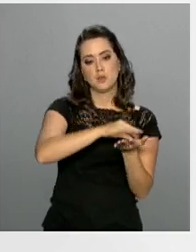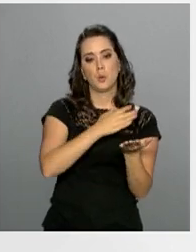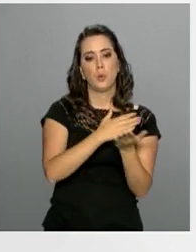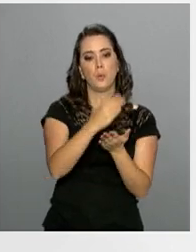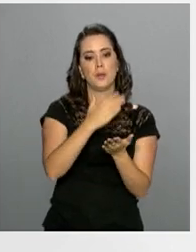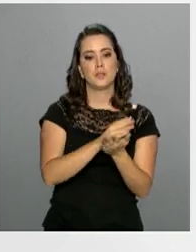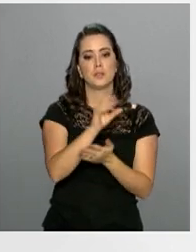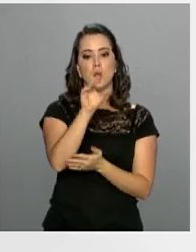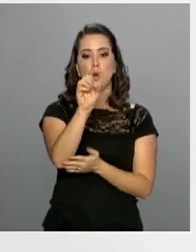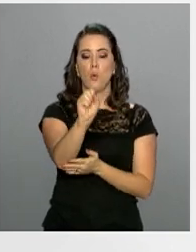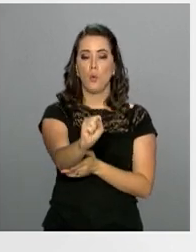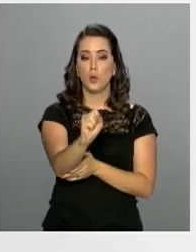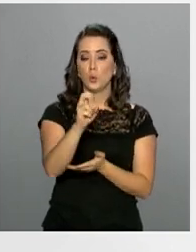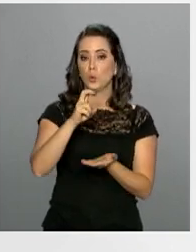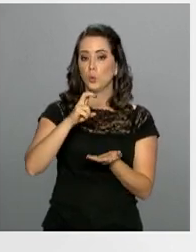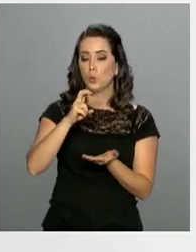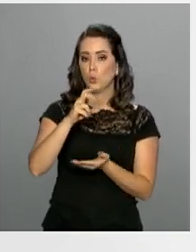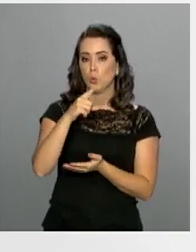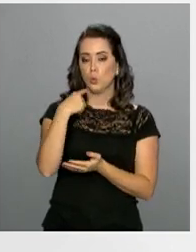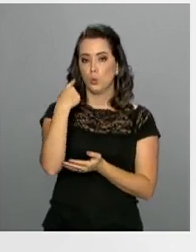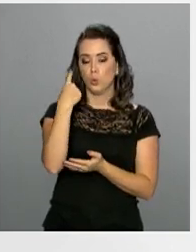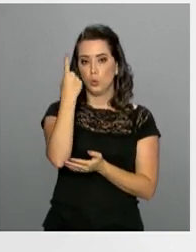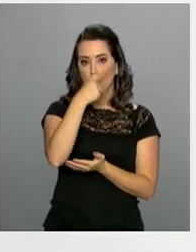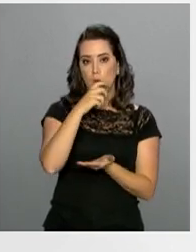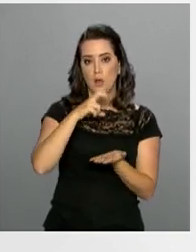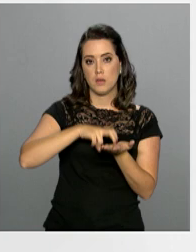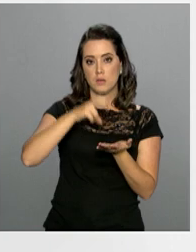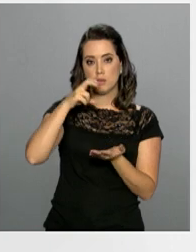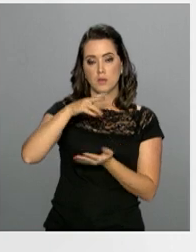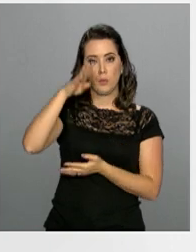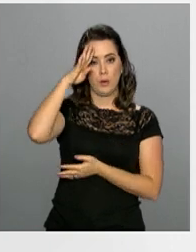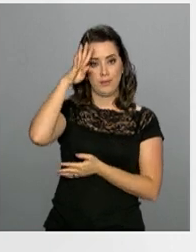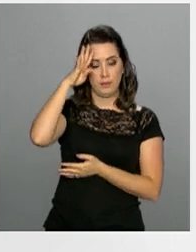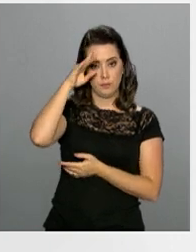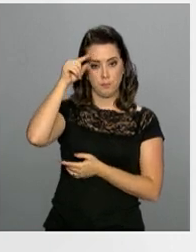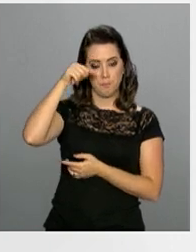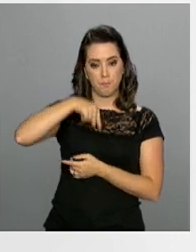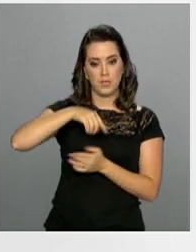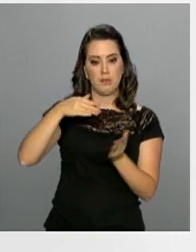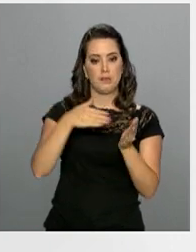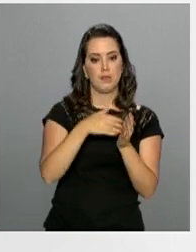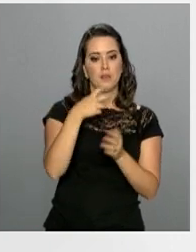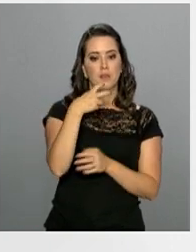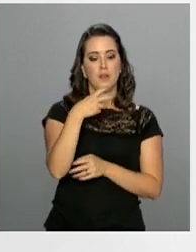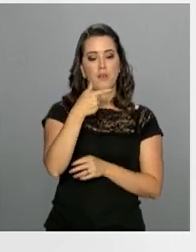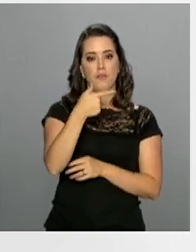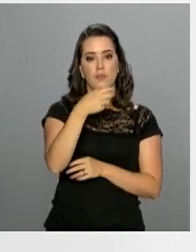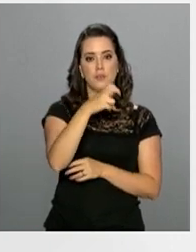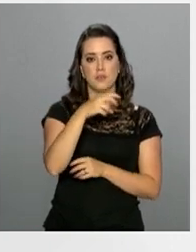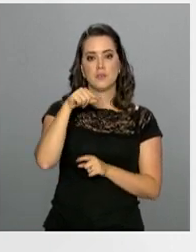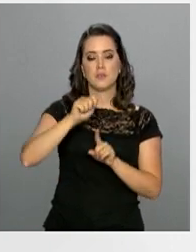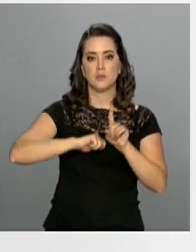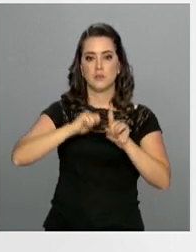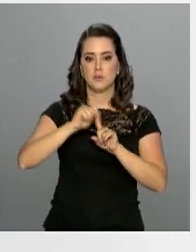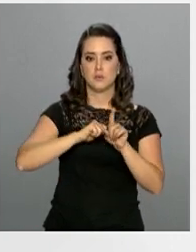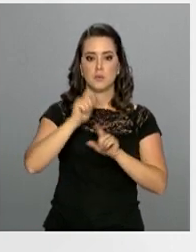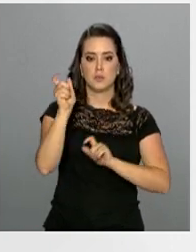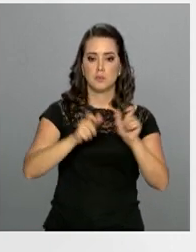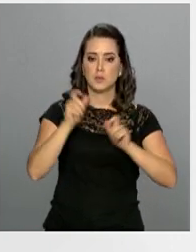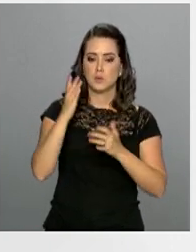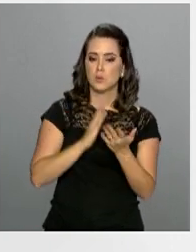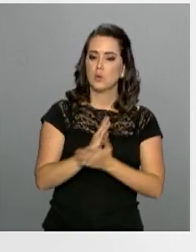partir das 8 horas da próxima quarta-feira e seguem até o dia 25 deste mês. Os candidatos